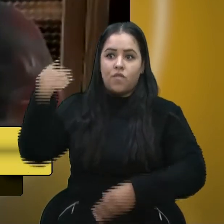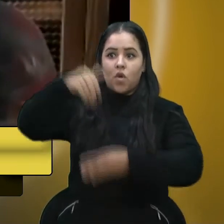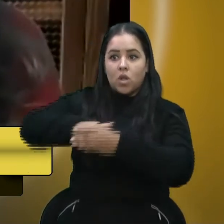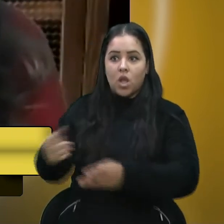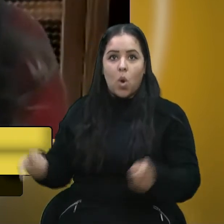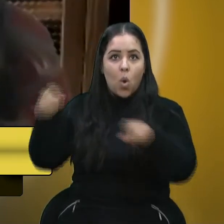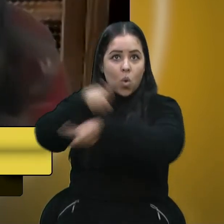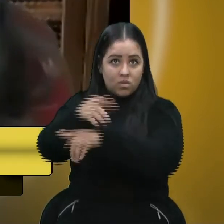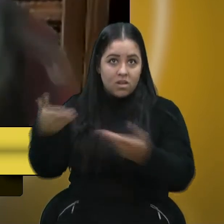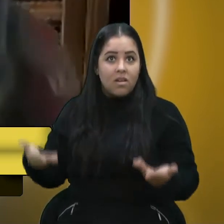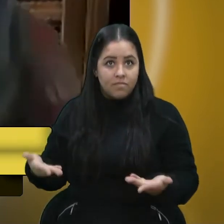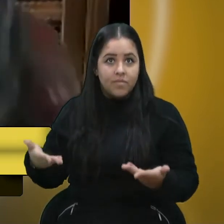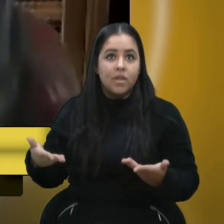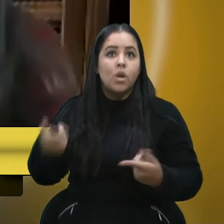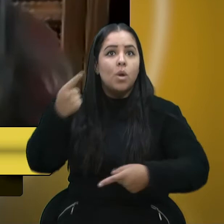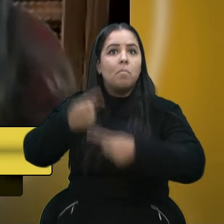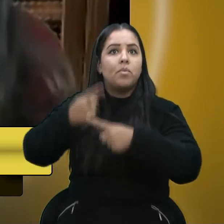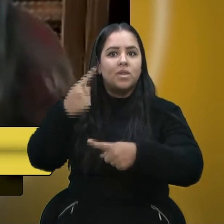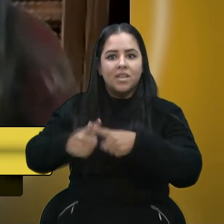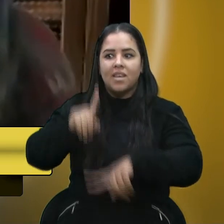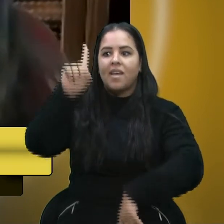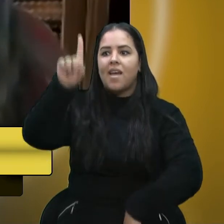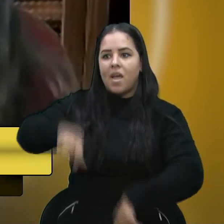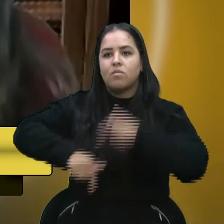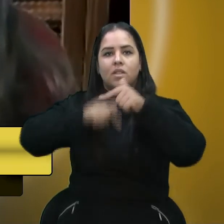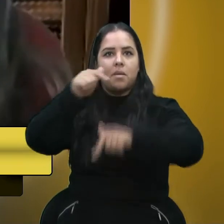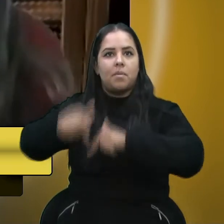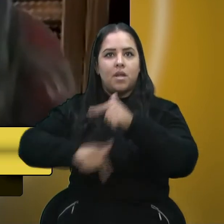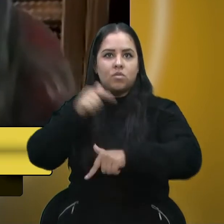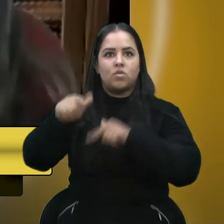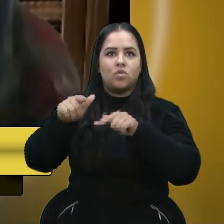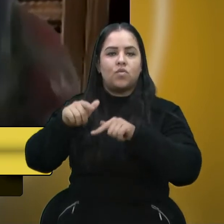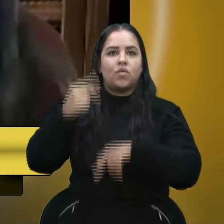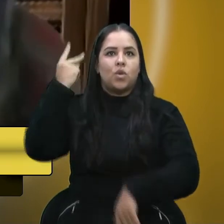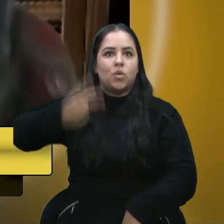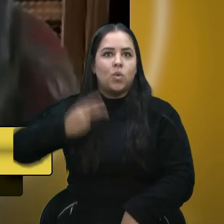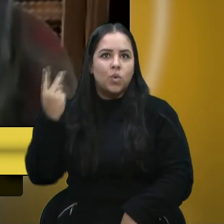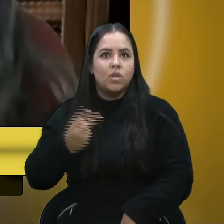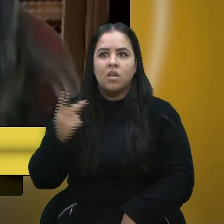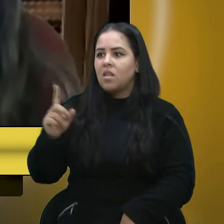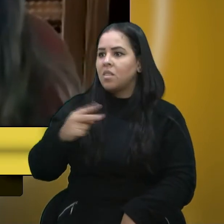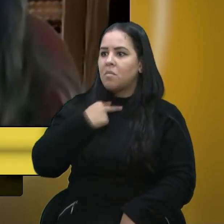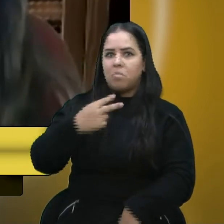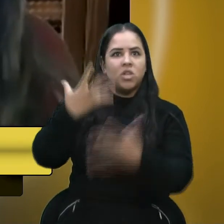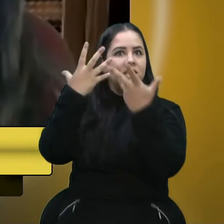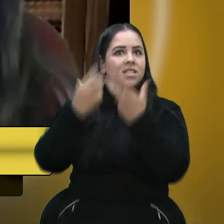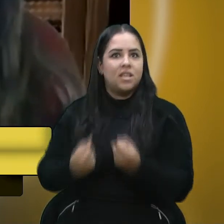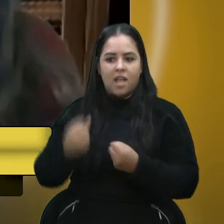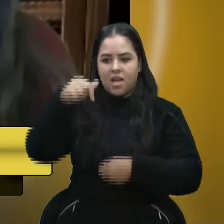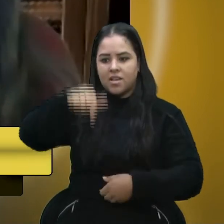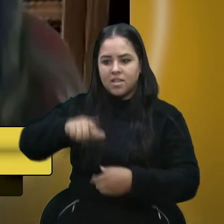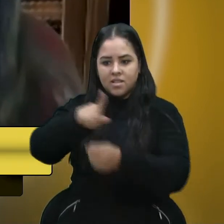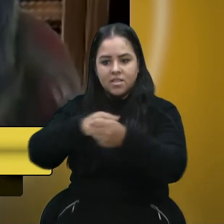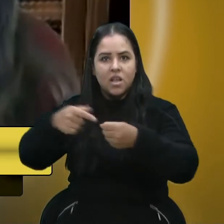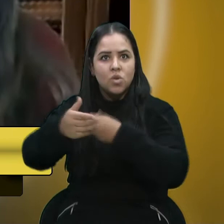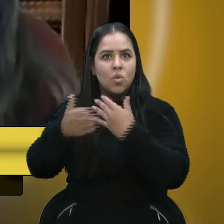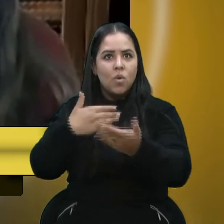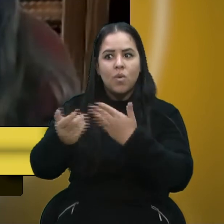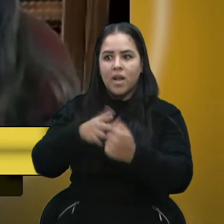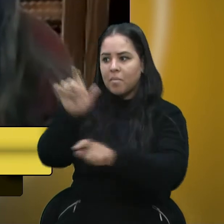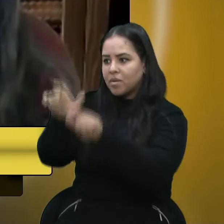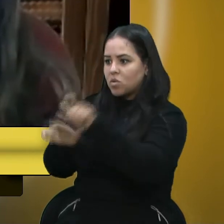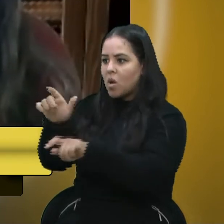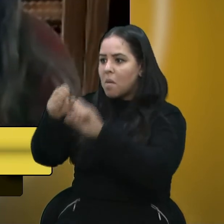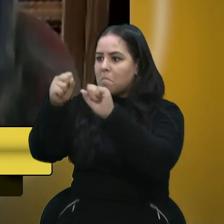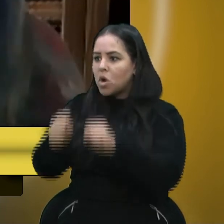informação, porque esta é uma função dos vereadores. É inadmissível que nessa cidade qualquer cidadão possa protocolar um pedido